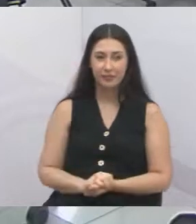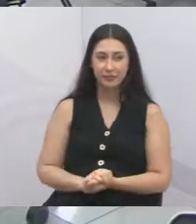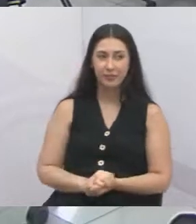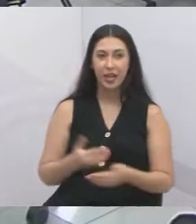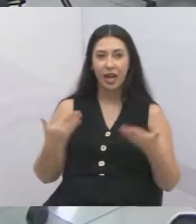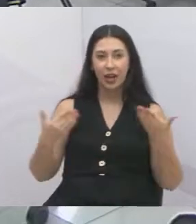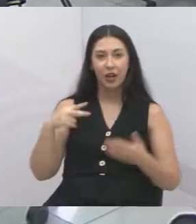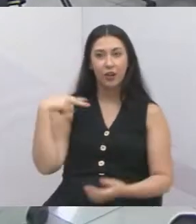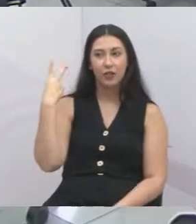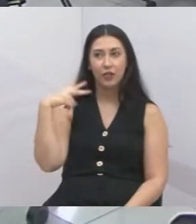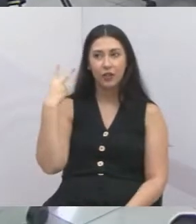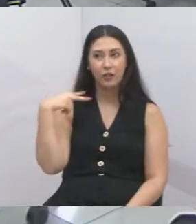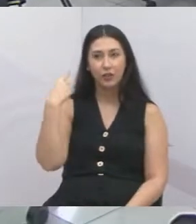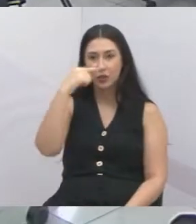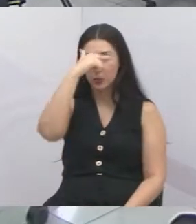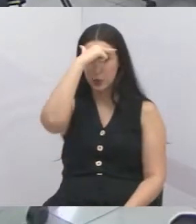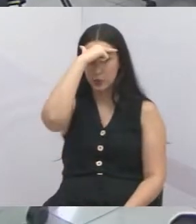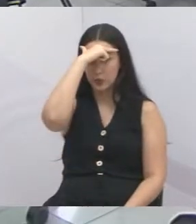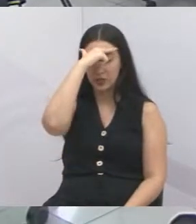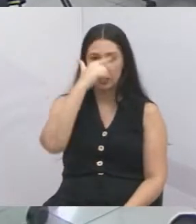Luiz Flávio PT.